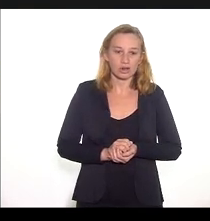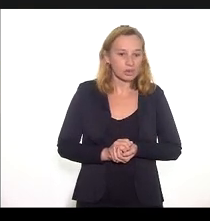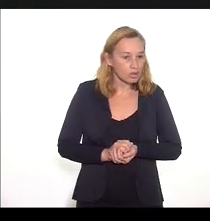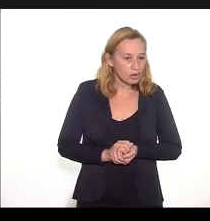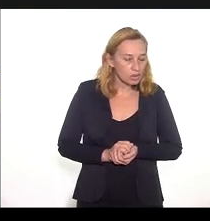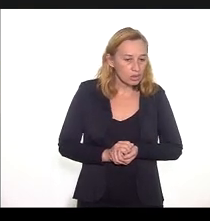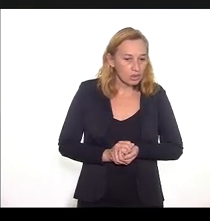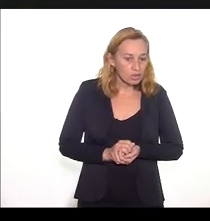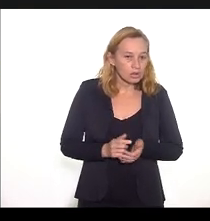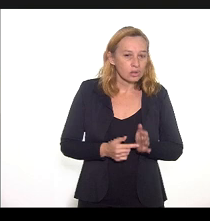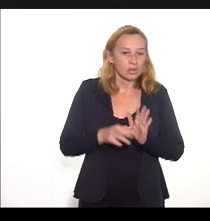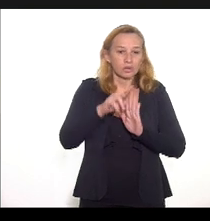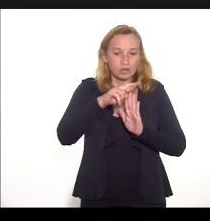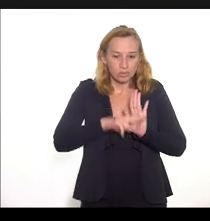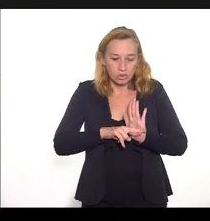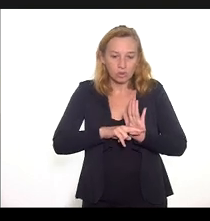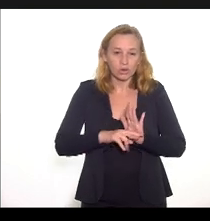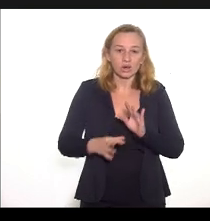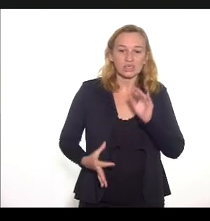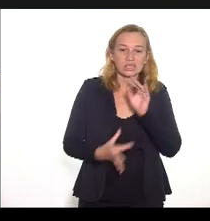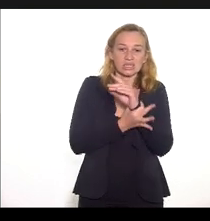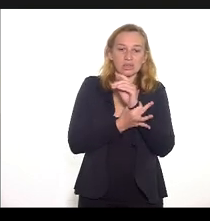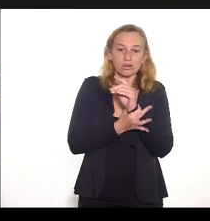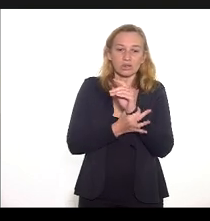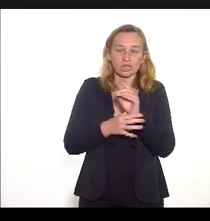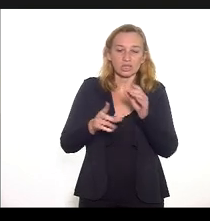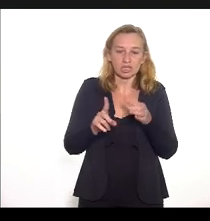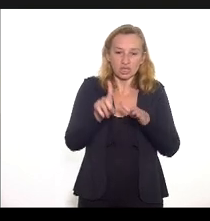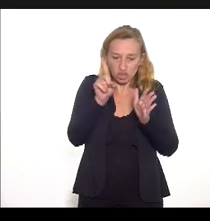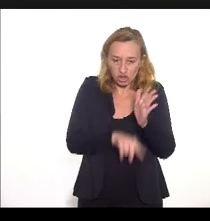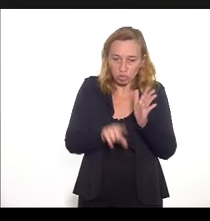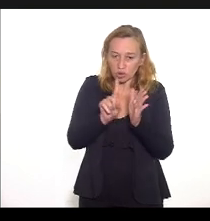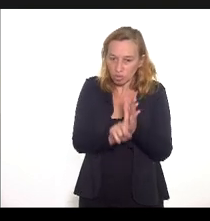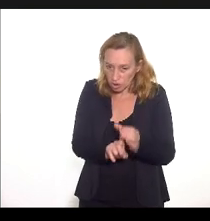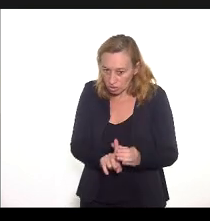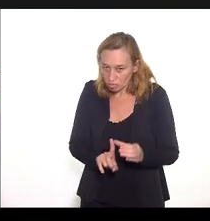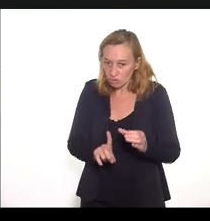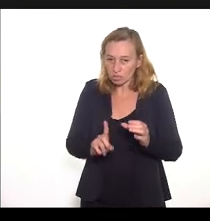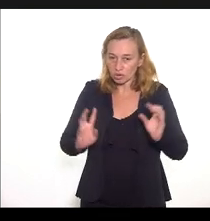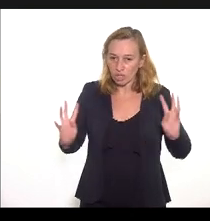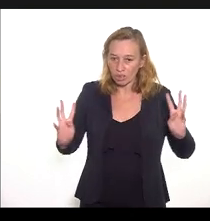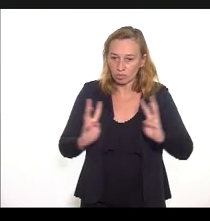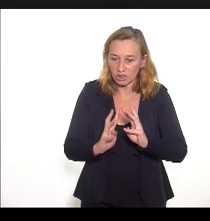Intensificação dos protocolos de segurança, reduzindo aglomerações e protegendo grupos de risco.